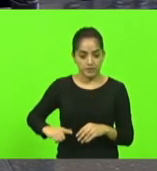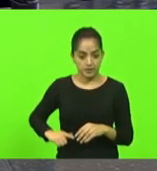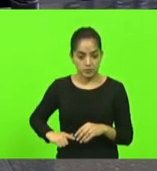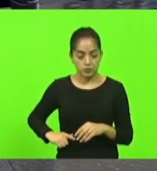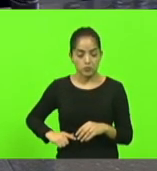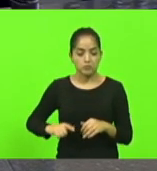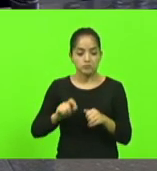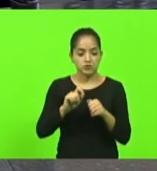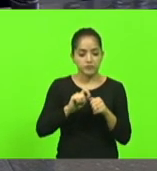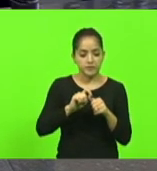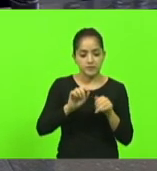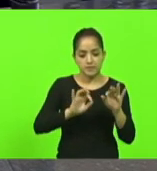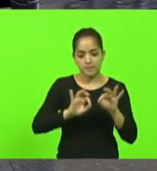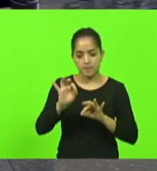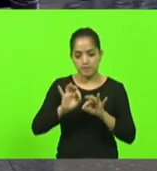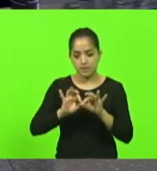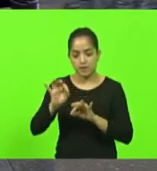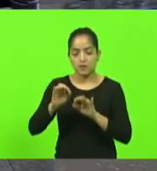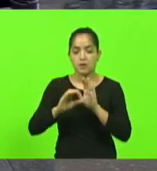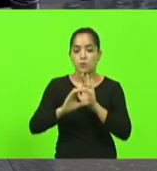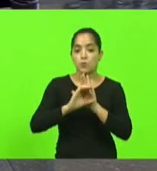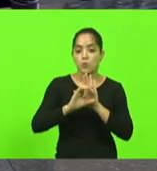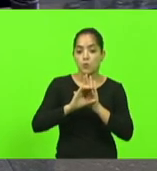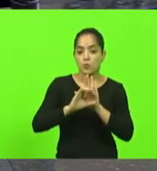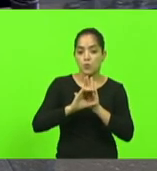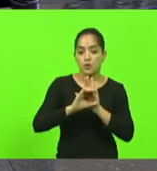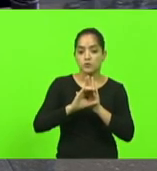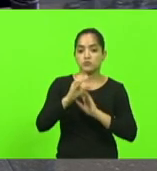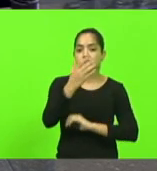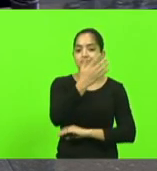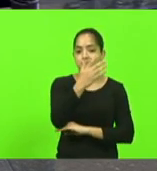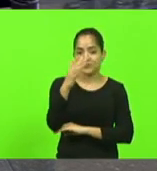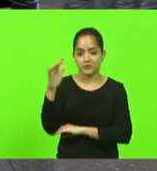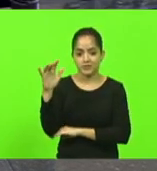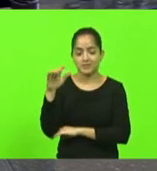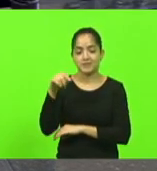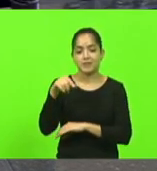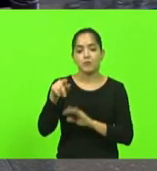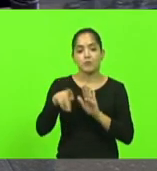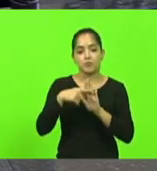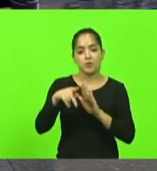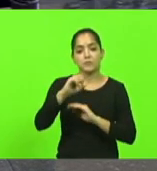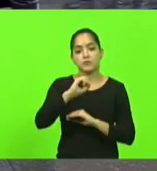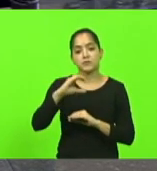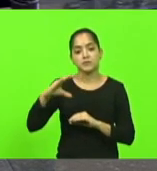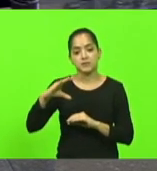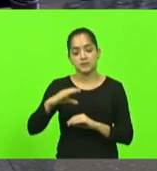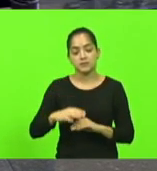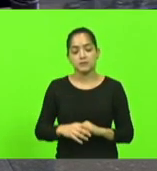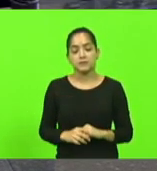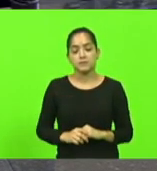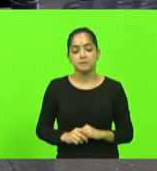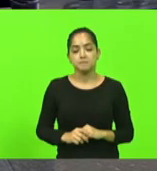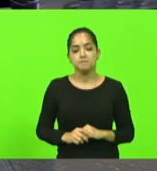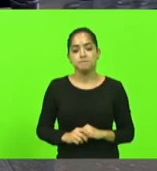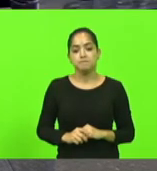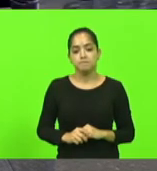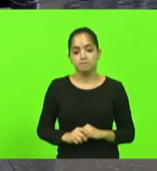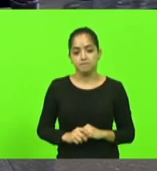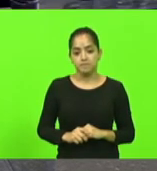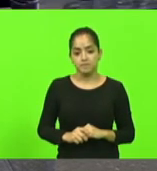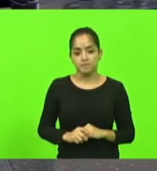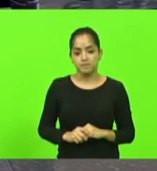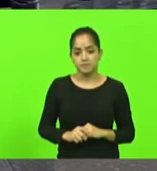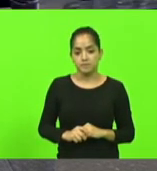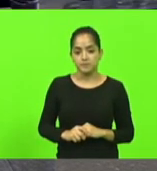fazer um código florestal catarinense ambiental catarinense eu eu eu